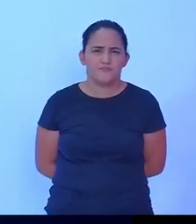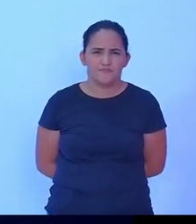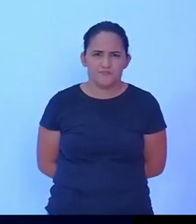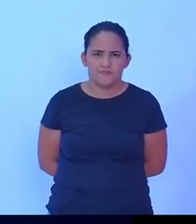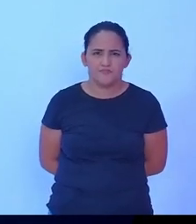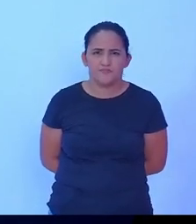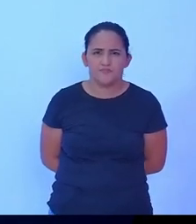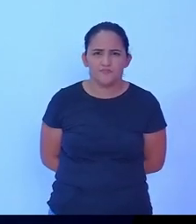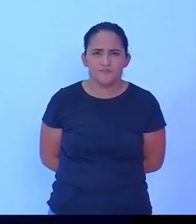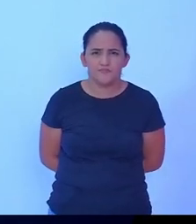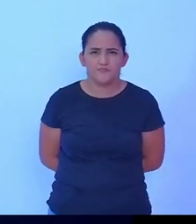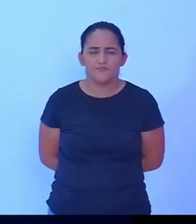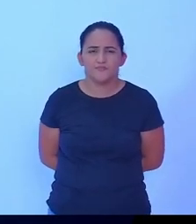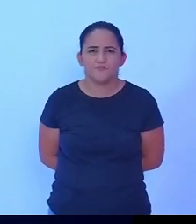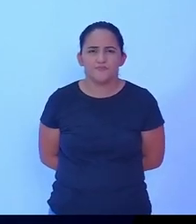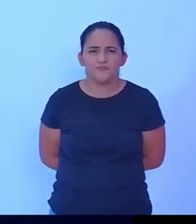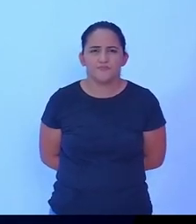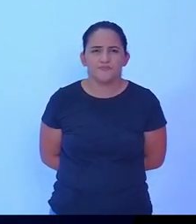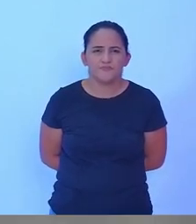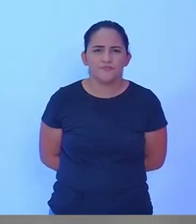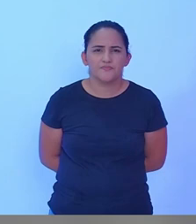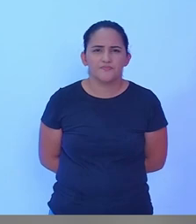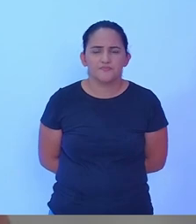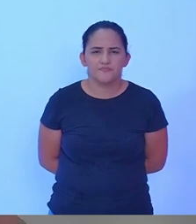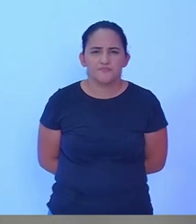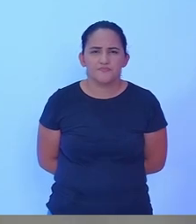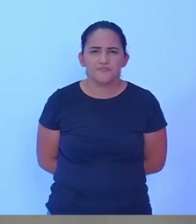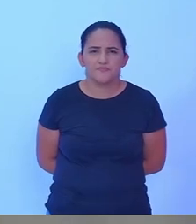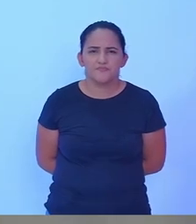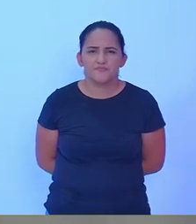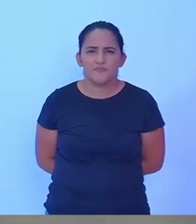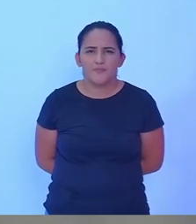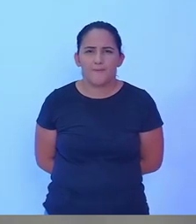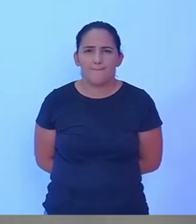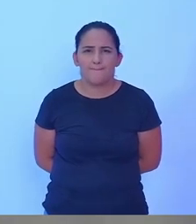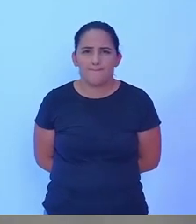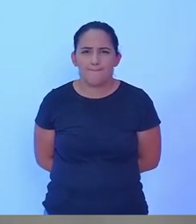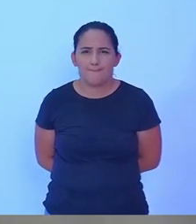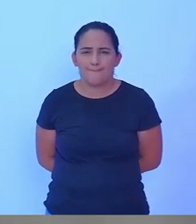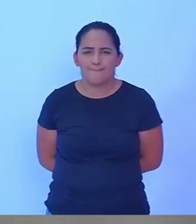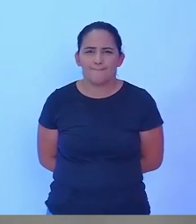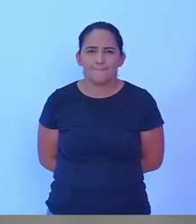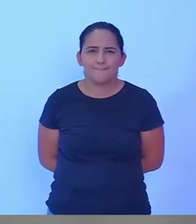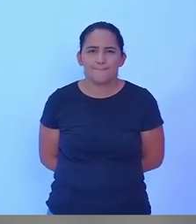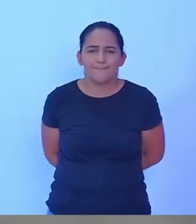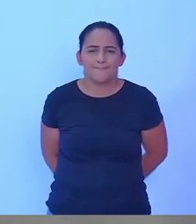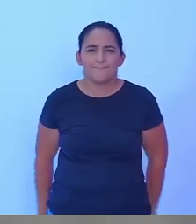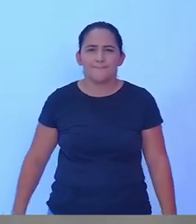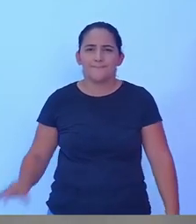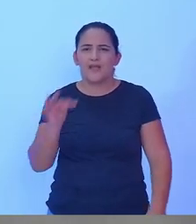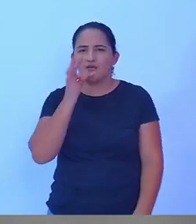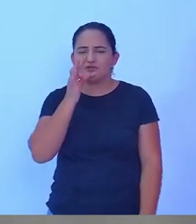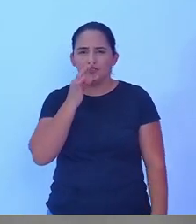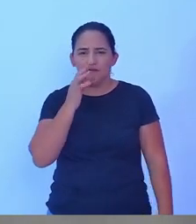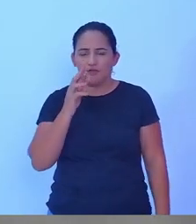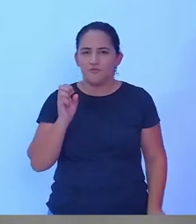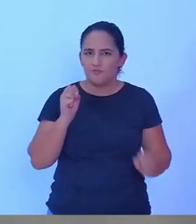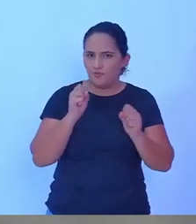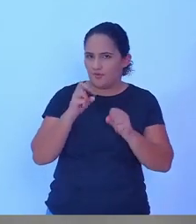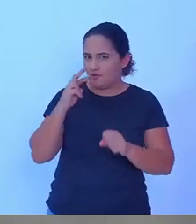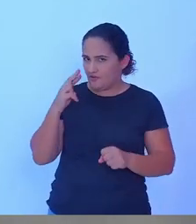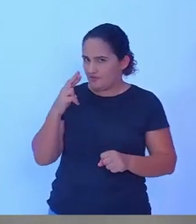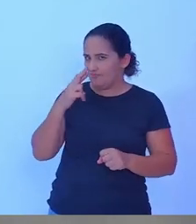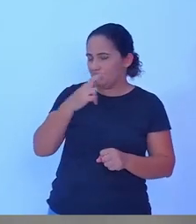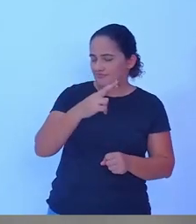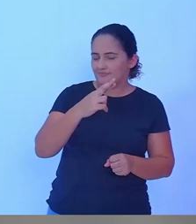não estou contemplado ok agora o o candidato Tiago terá um